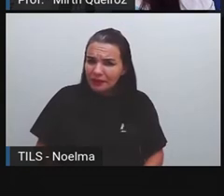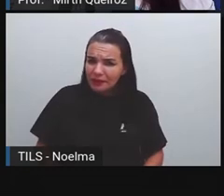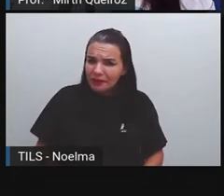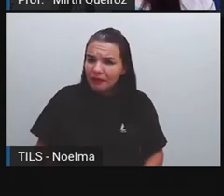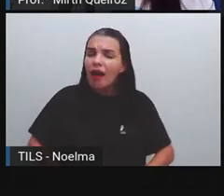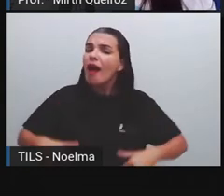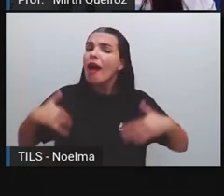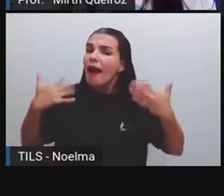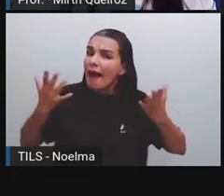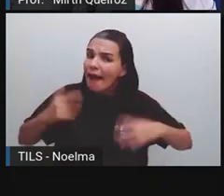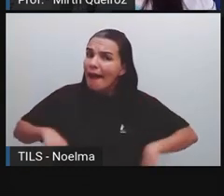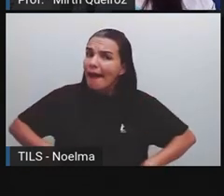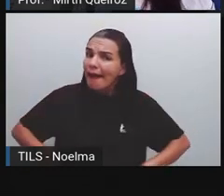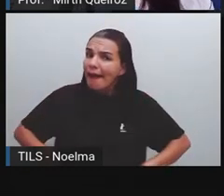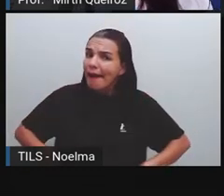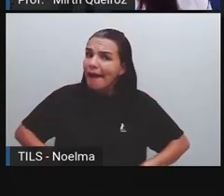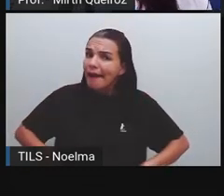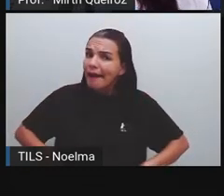Hein? Está?